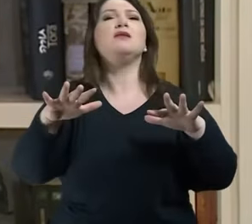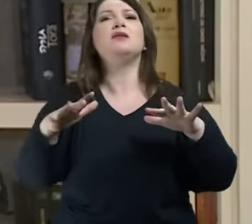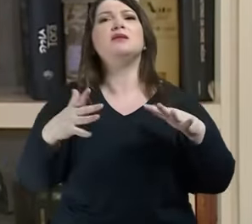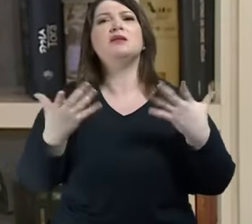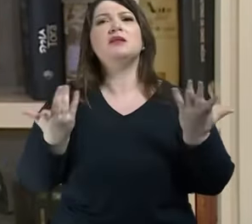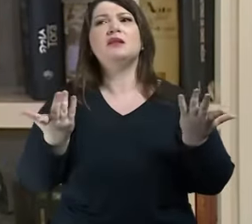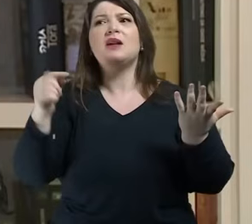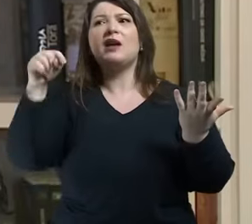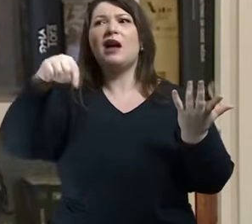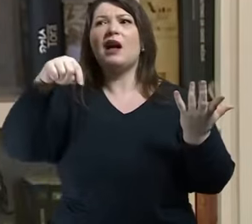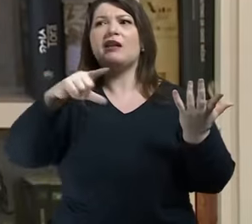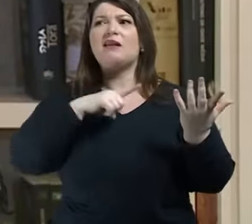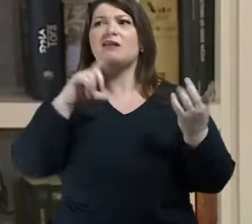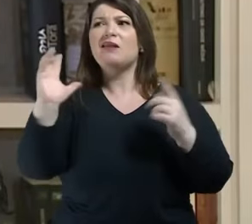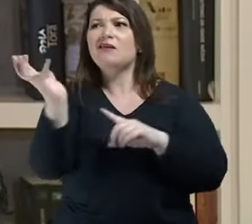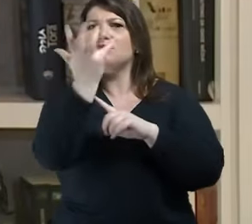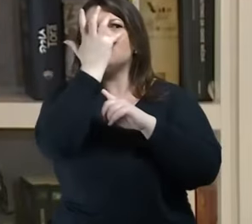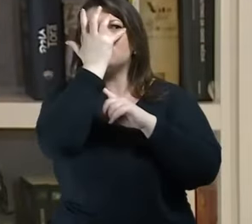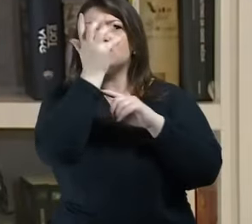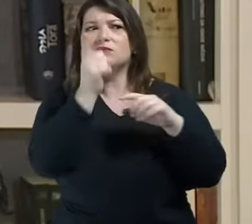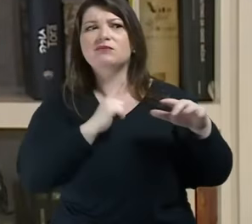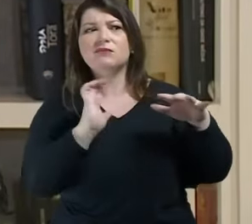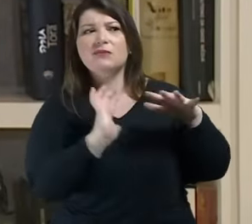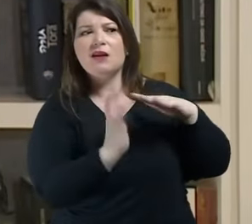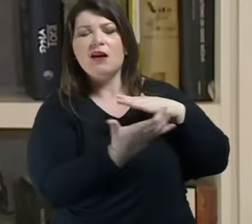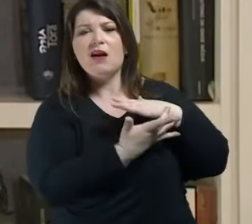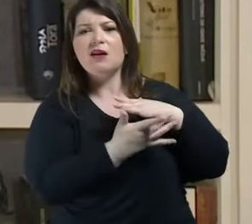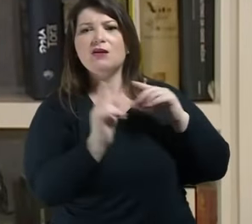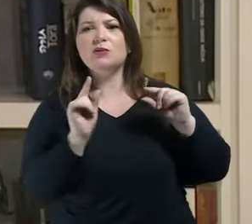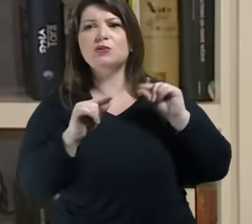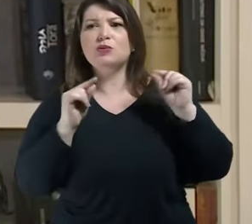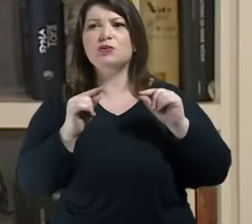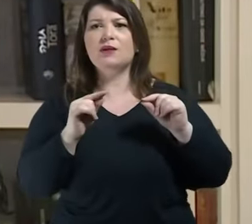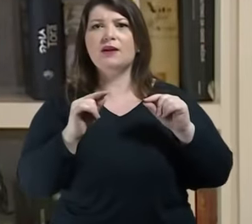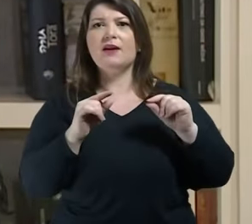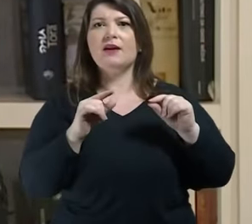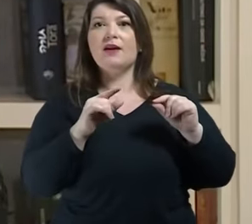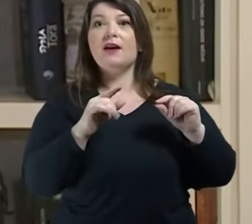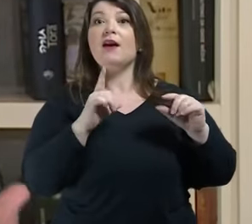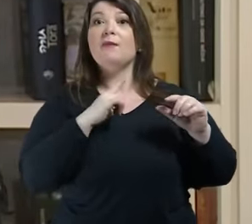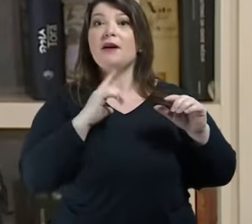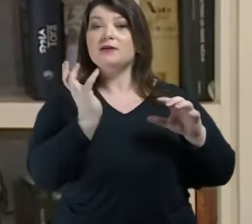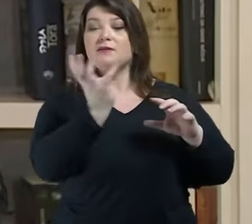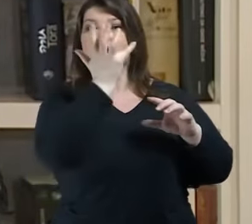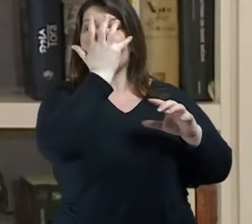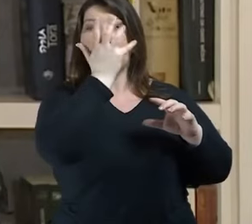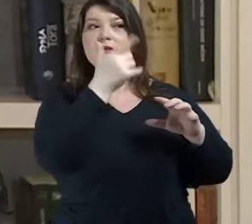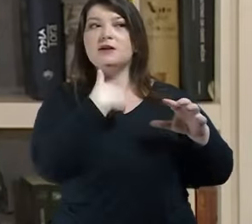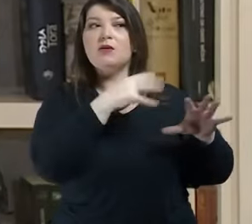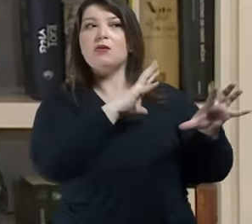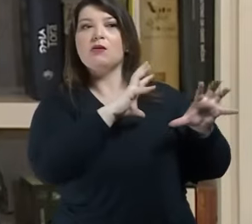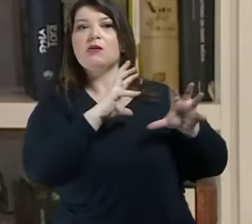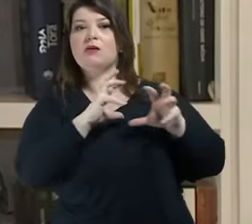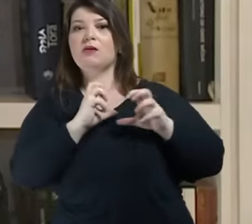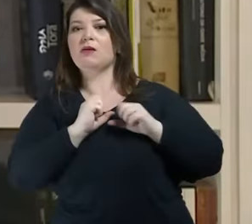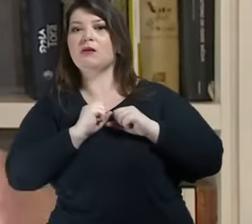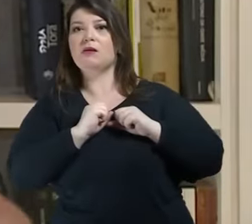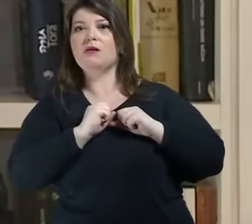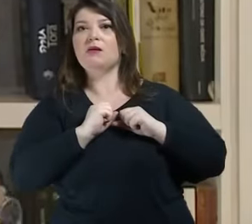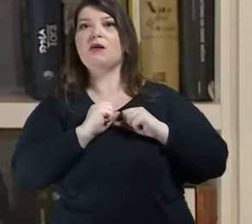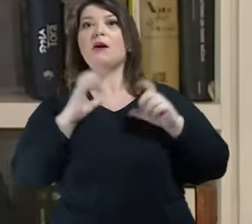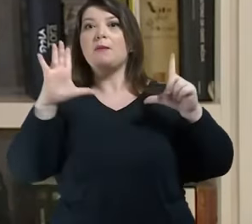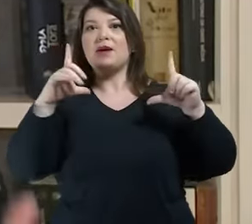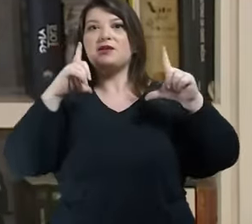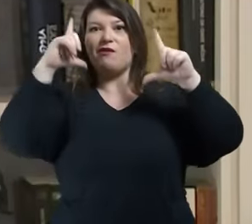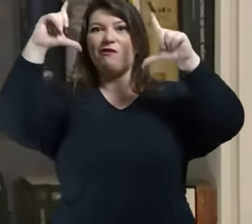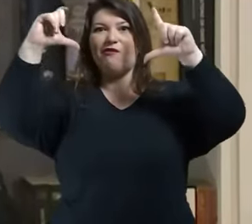frequência necessária para que eu não me contamine mas necessária que eu mostre a foto que eu estou com a máscara e quando